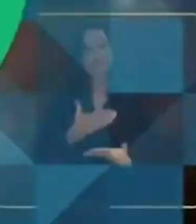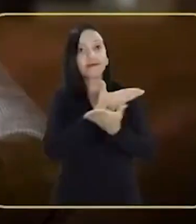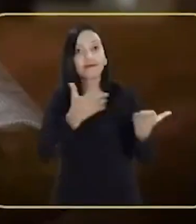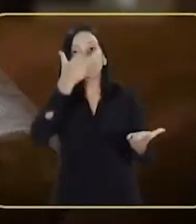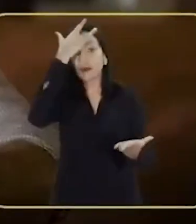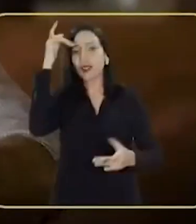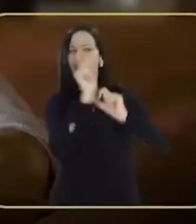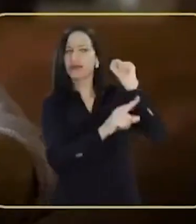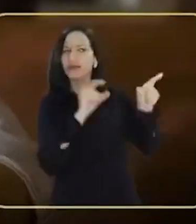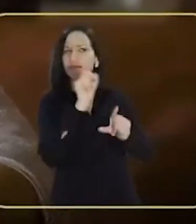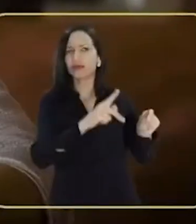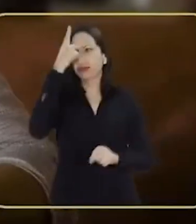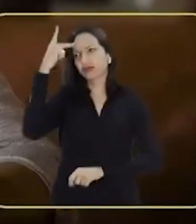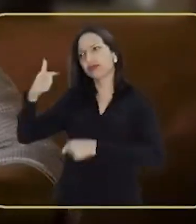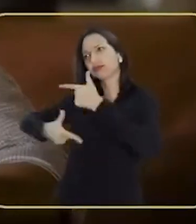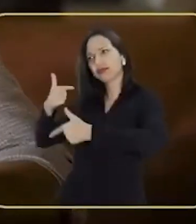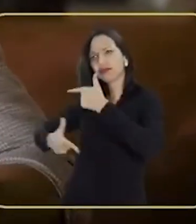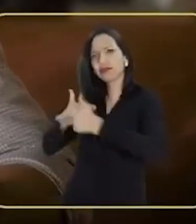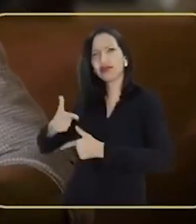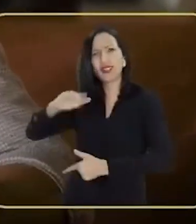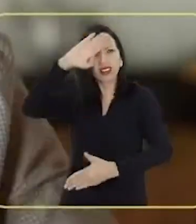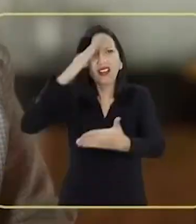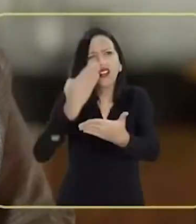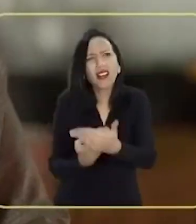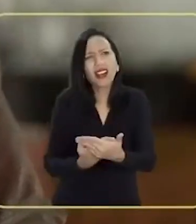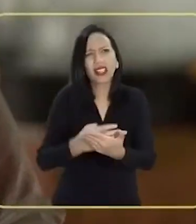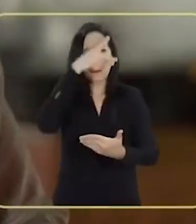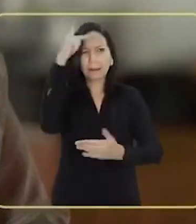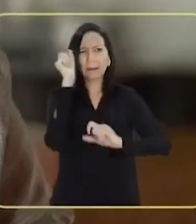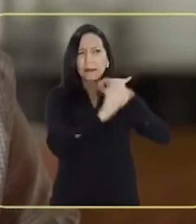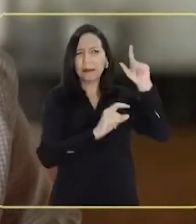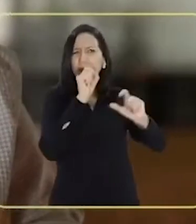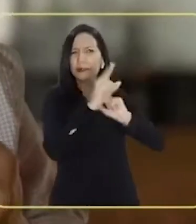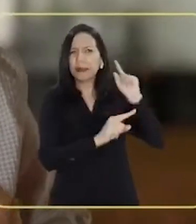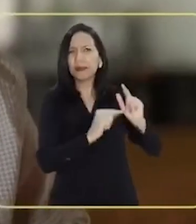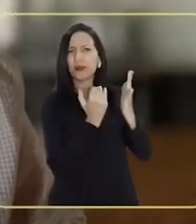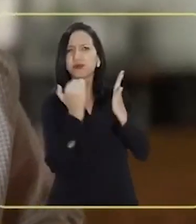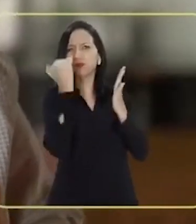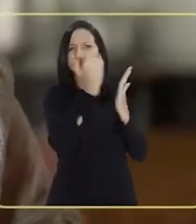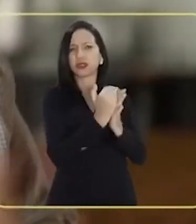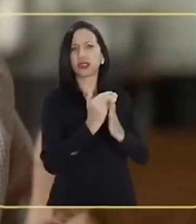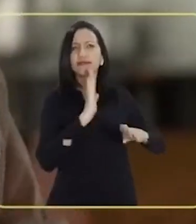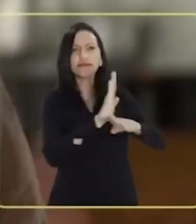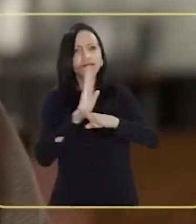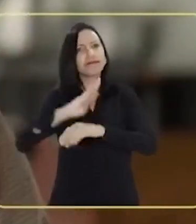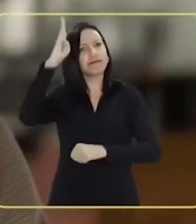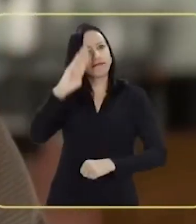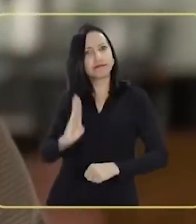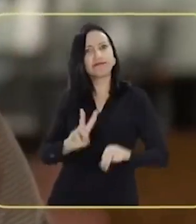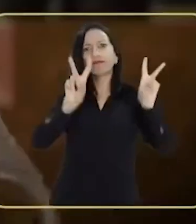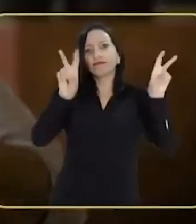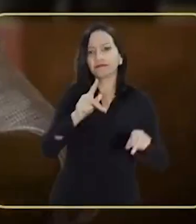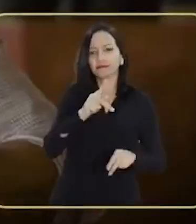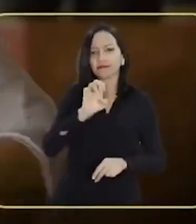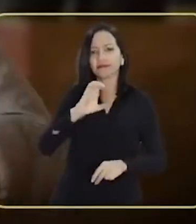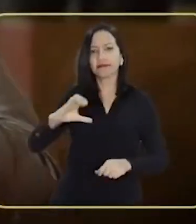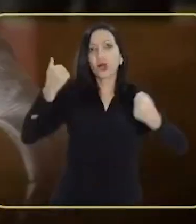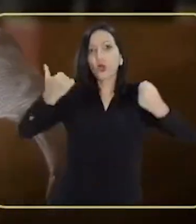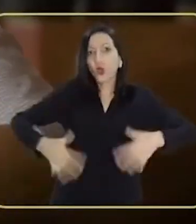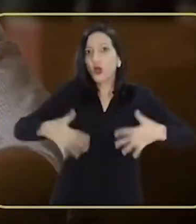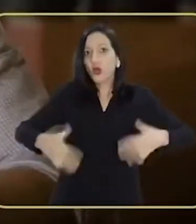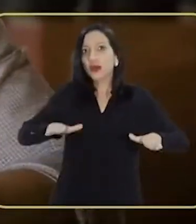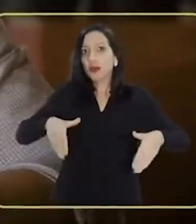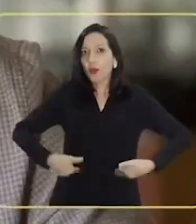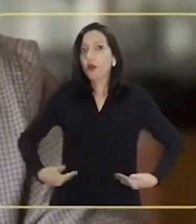Tem gente que critica e tem gente que faz. Acredita que teve gente que criticou o aumento do valor do Auxílio Brasil, chamaram de